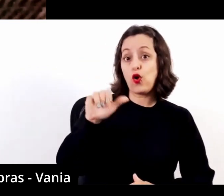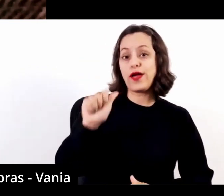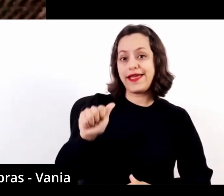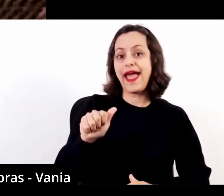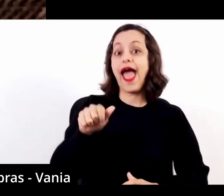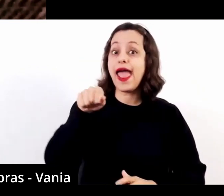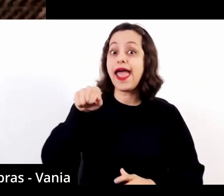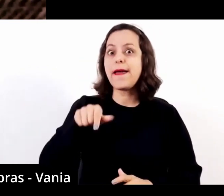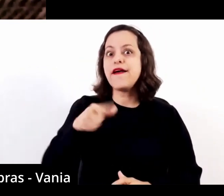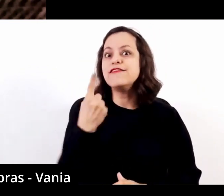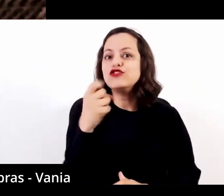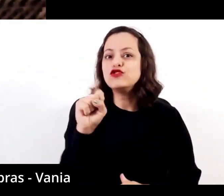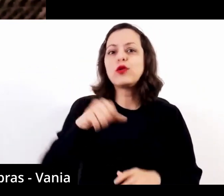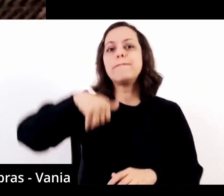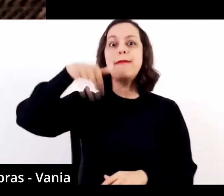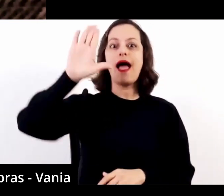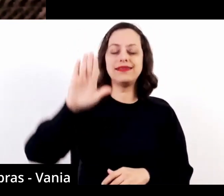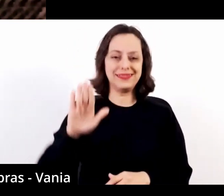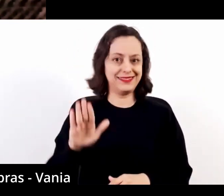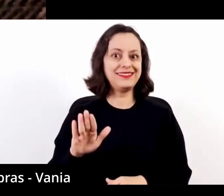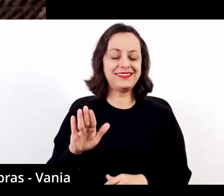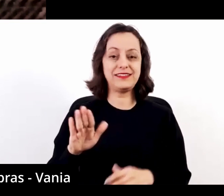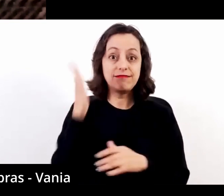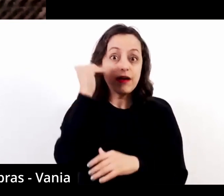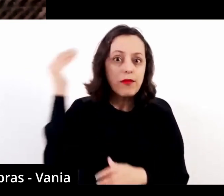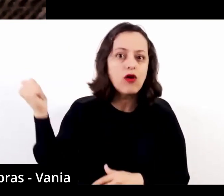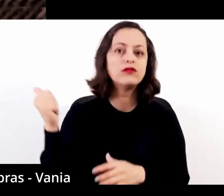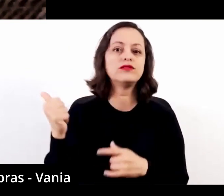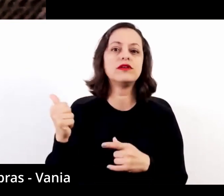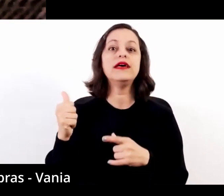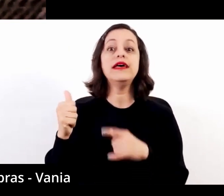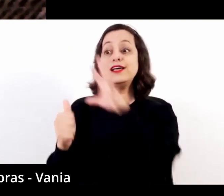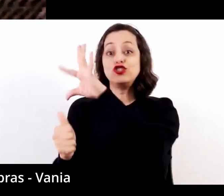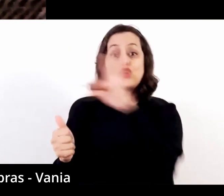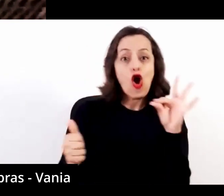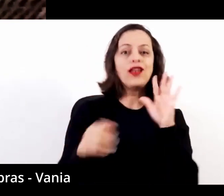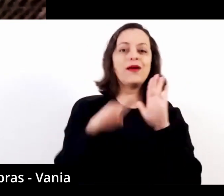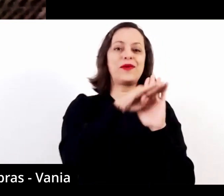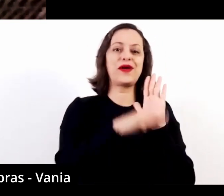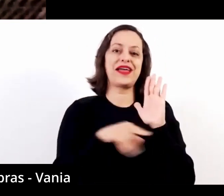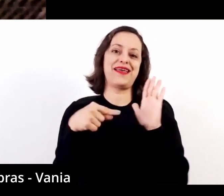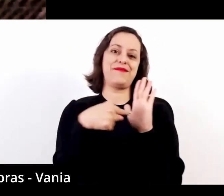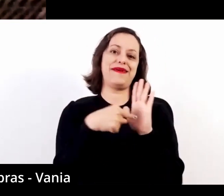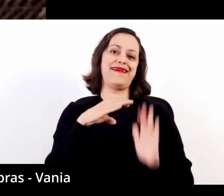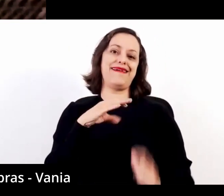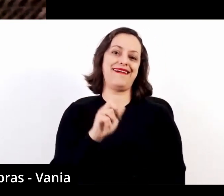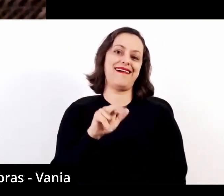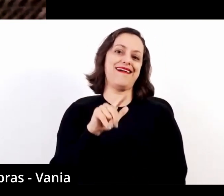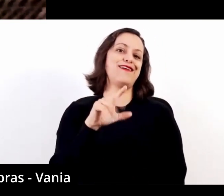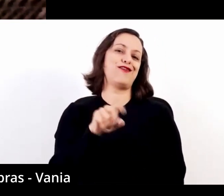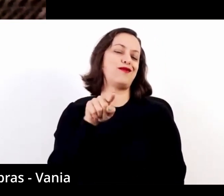Goia, mas esse é um dos aspectos que torna esse programa do Carlo definitivamente imperdível.